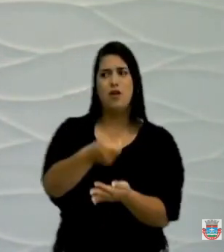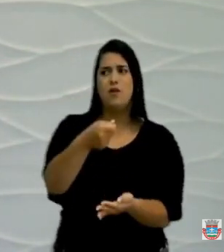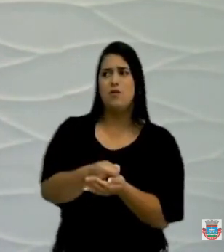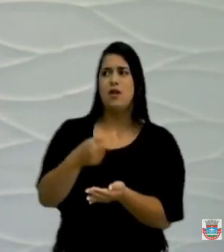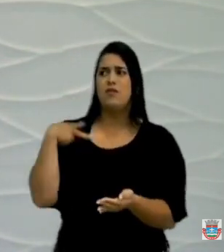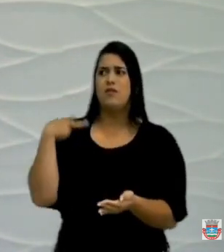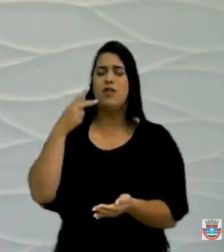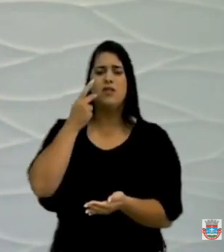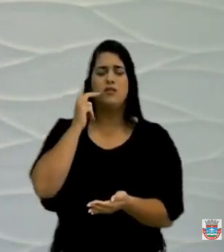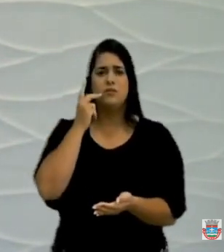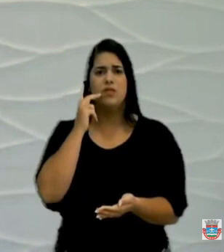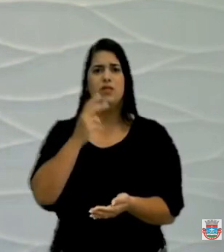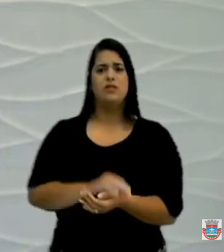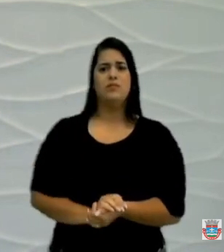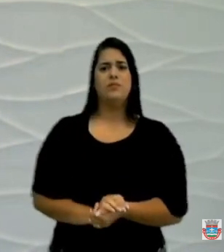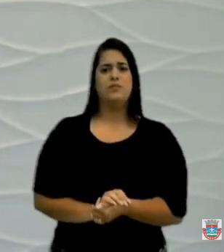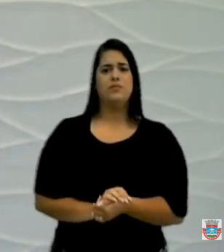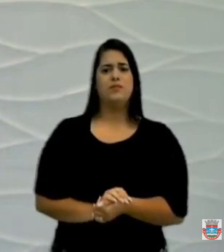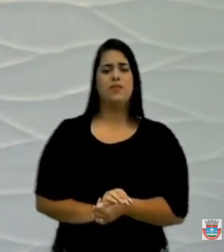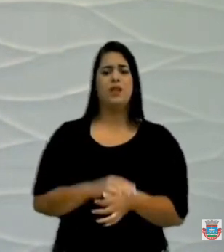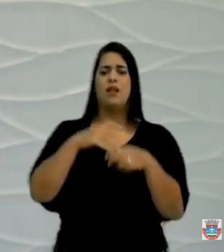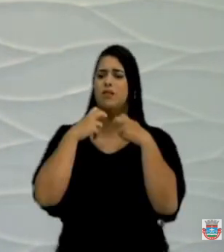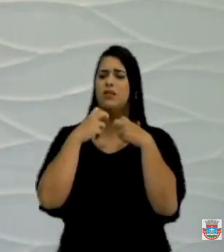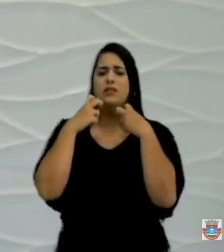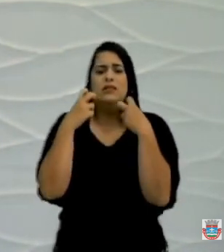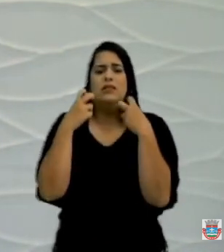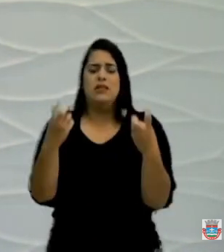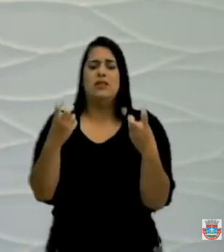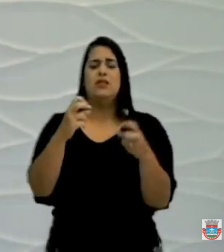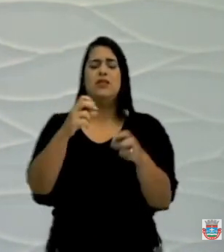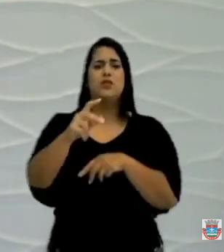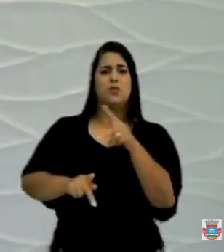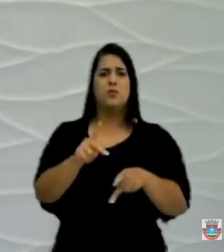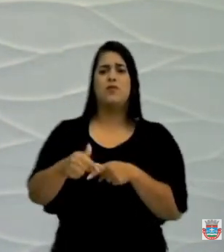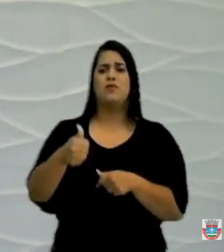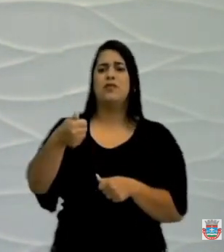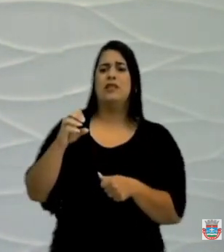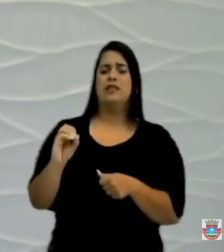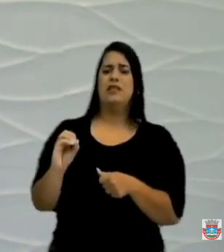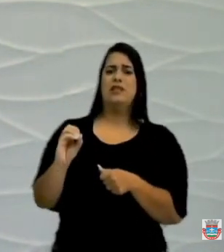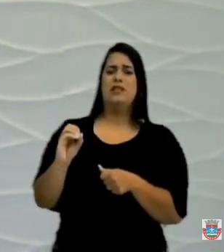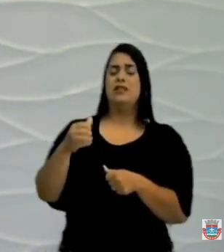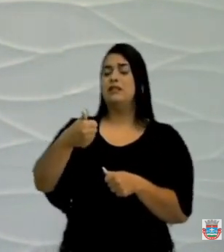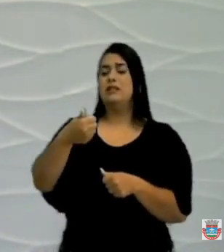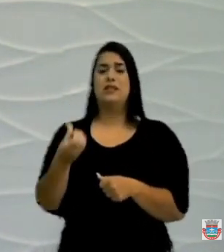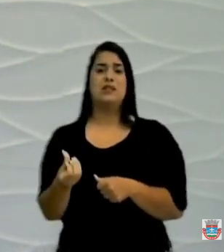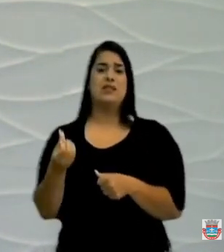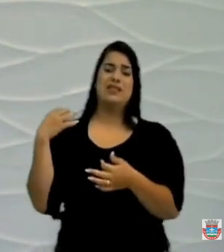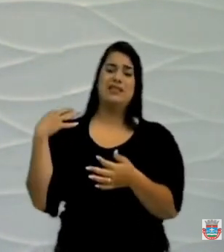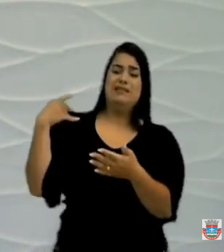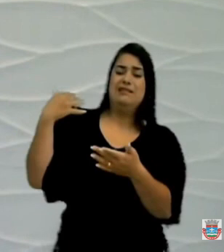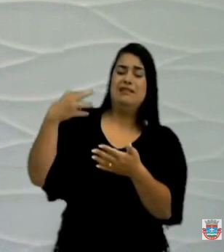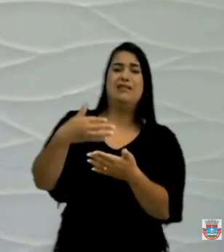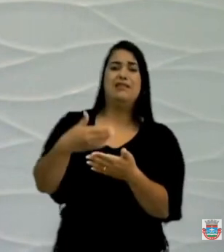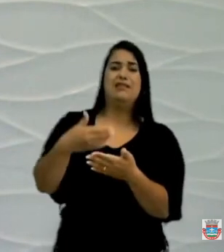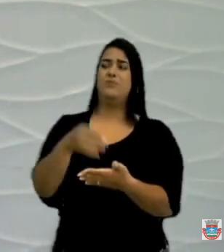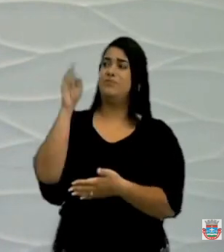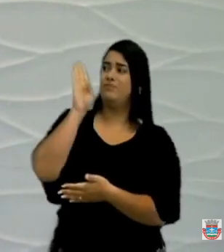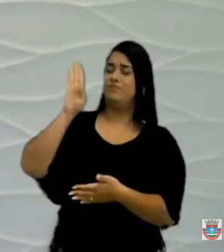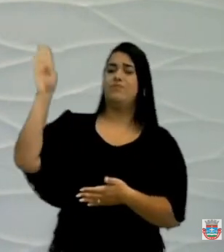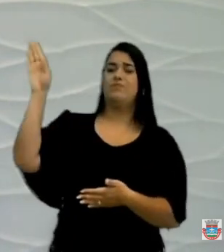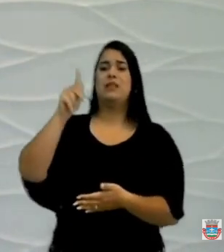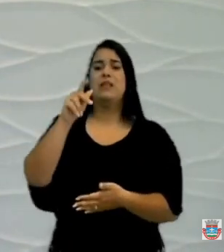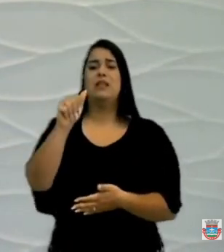da compesa. Foi uma grita da população de 16 anos de responsabilidade da gestão do PSB. E continua.